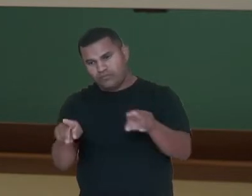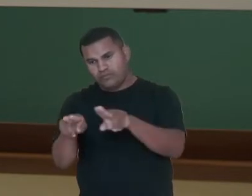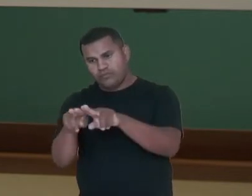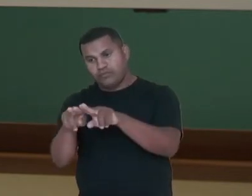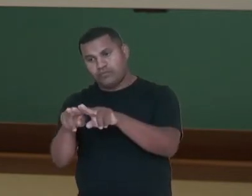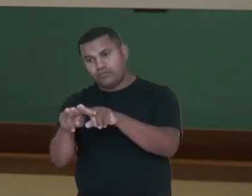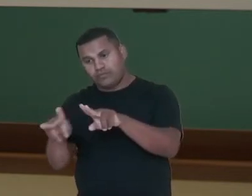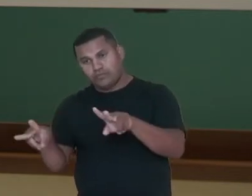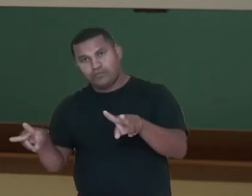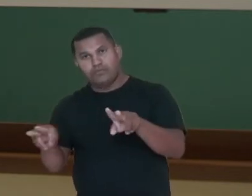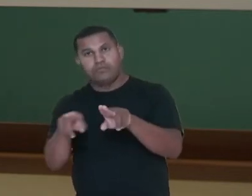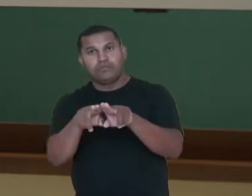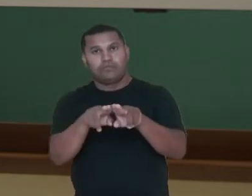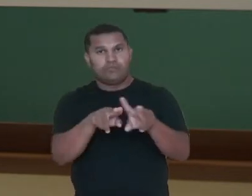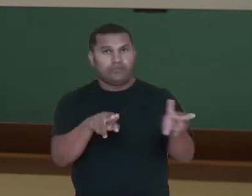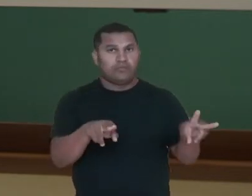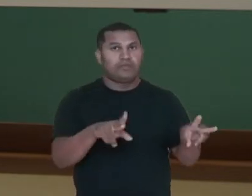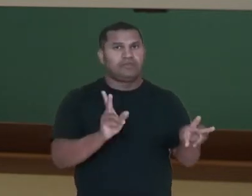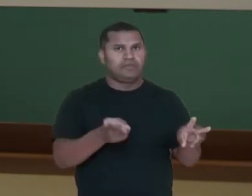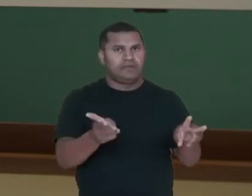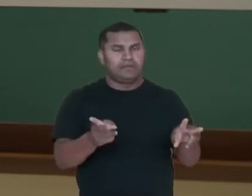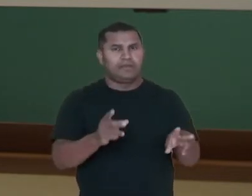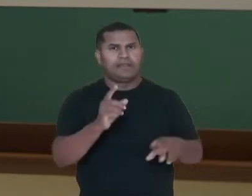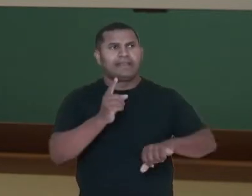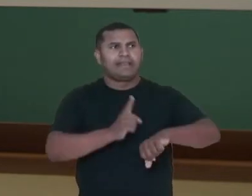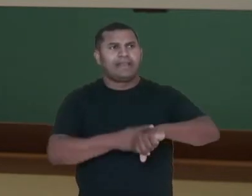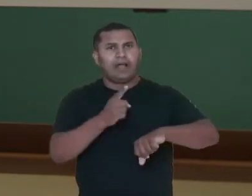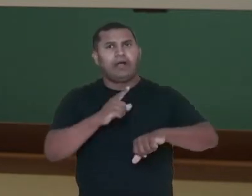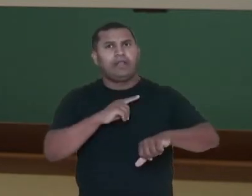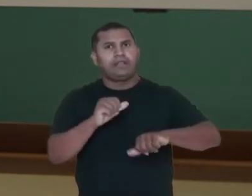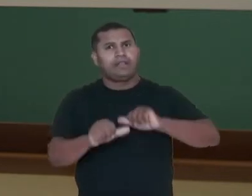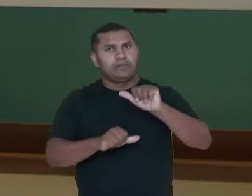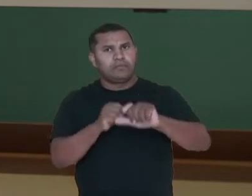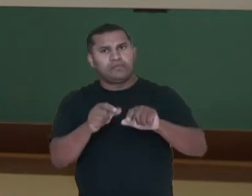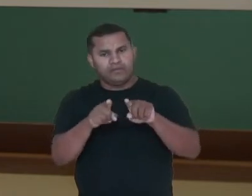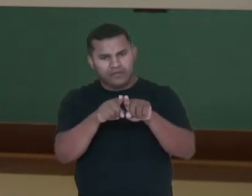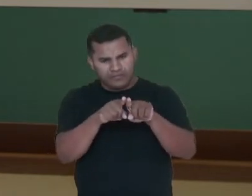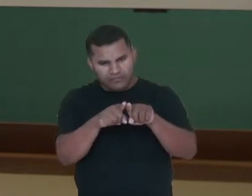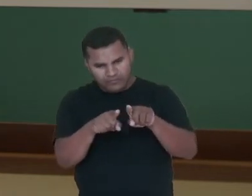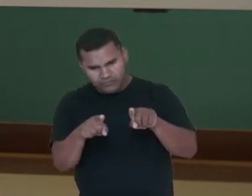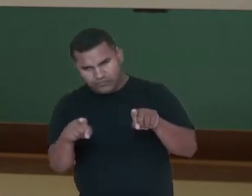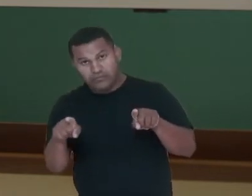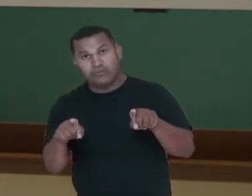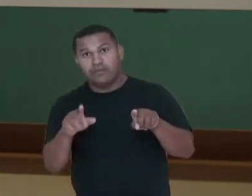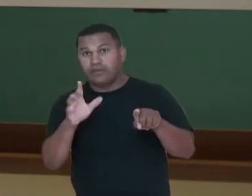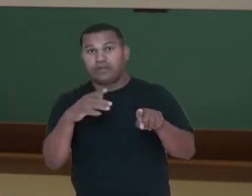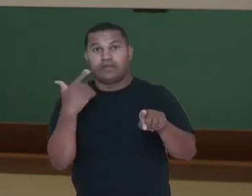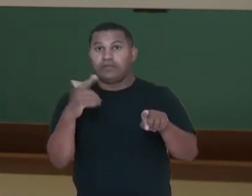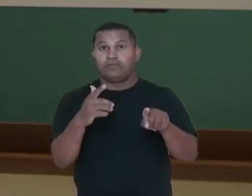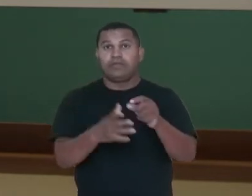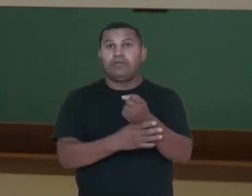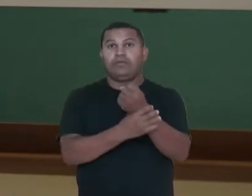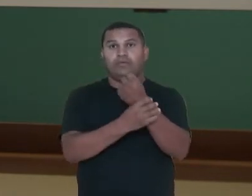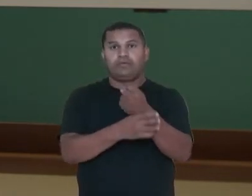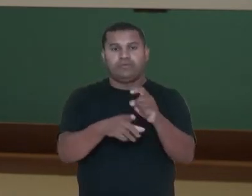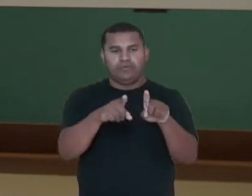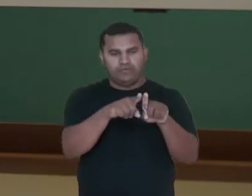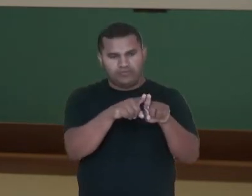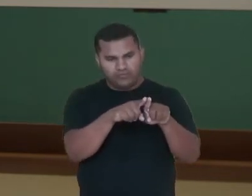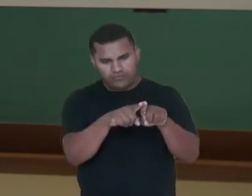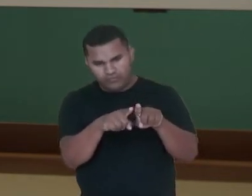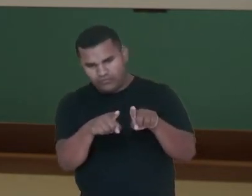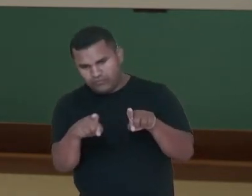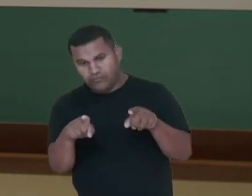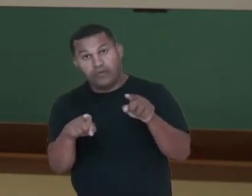ocorrer mutações e aí vai formar células com DNA diferentes. Se o nosso corpo não conseguiu controlar essa mutação, ela pode gerar